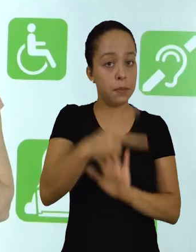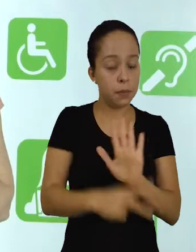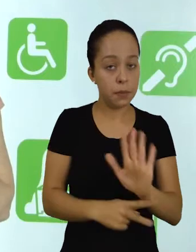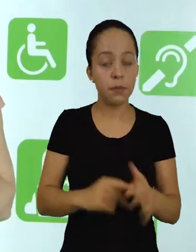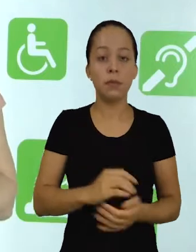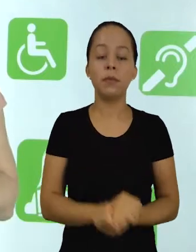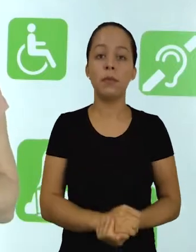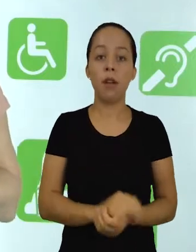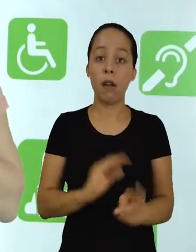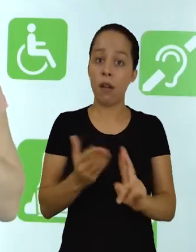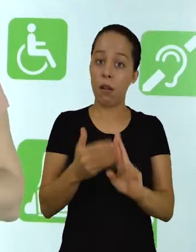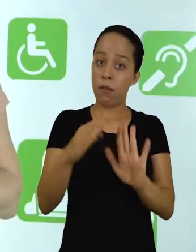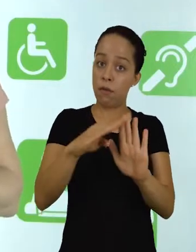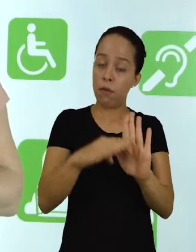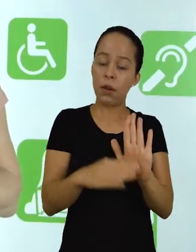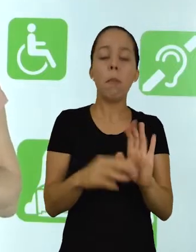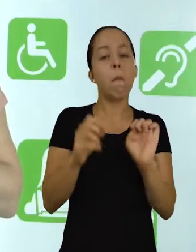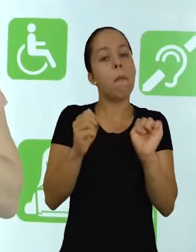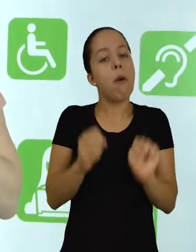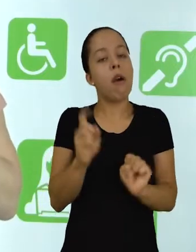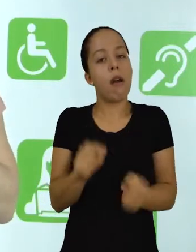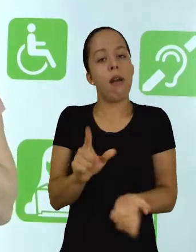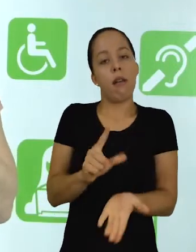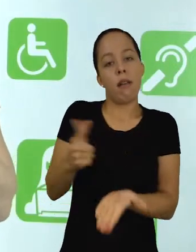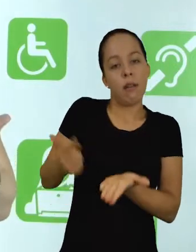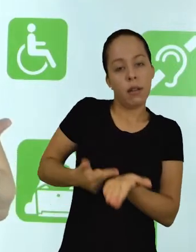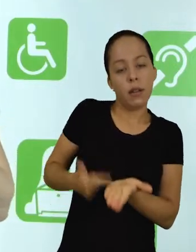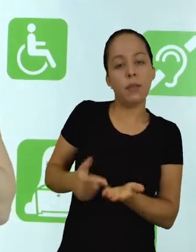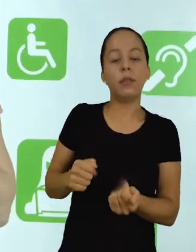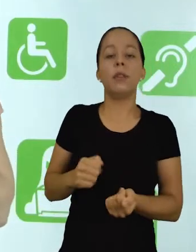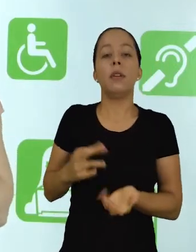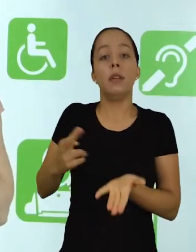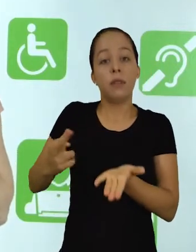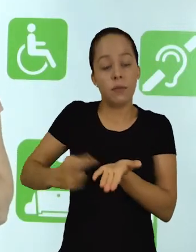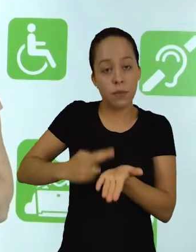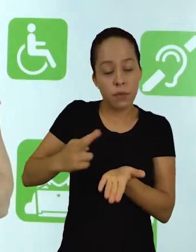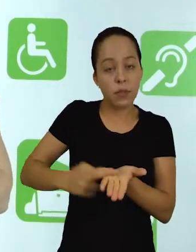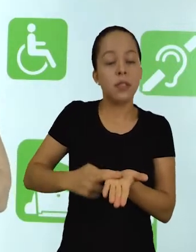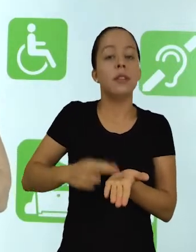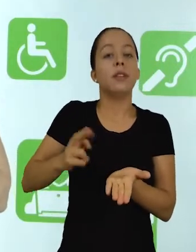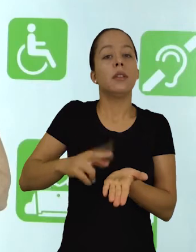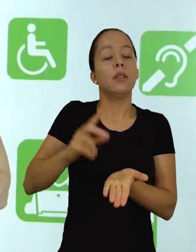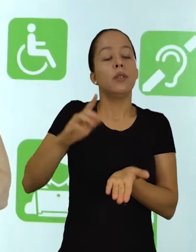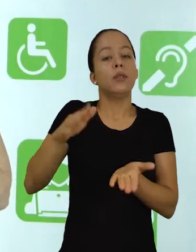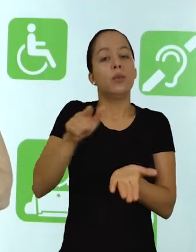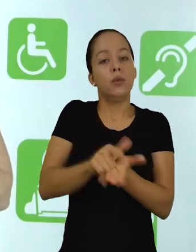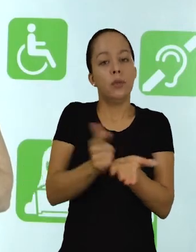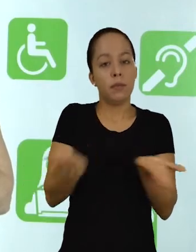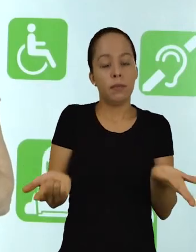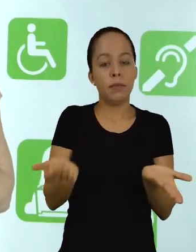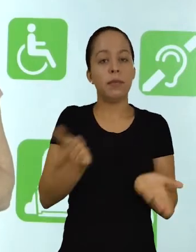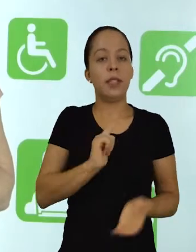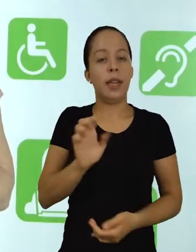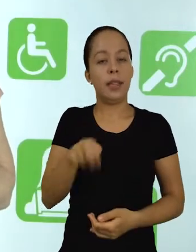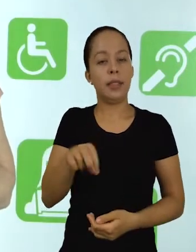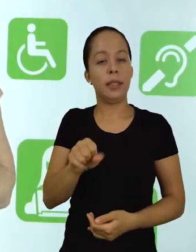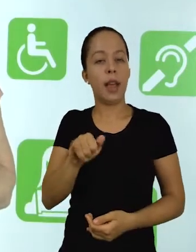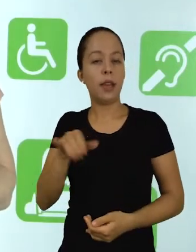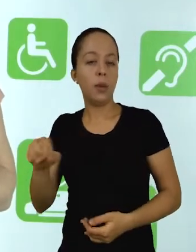projeto. Essas fontes podem ser advindas de livros que você tenha lido, revistas, jornais,